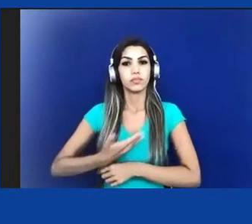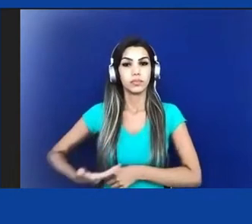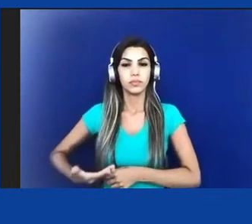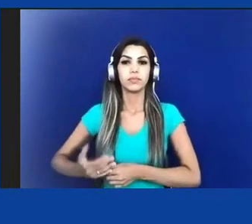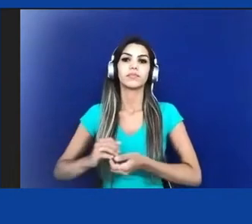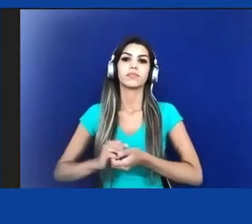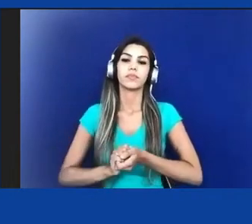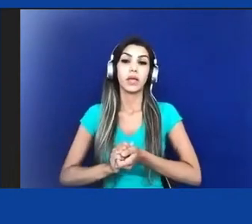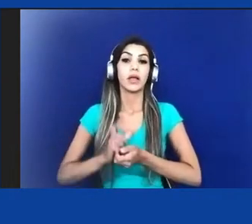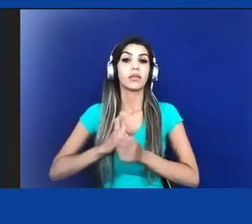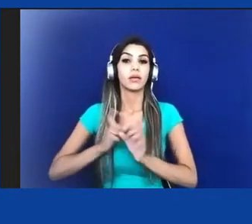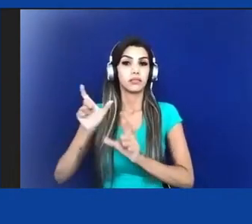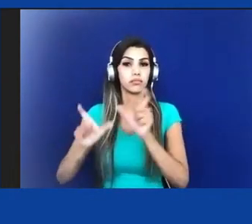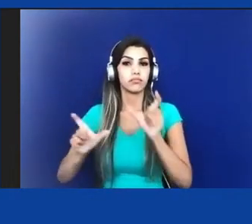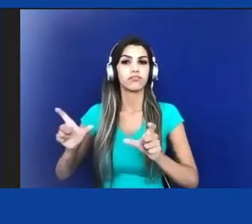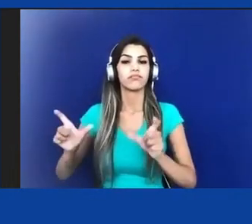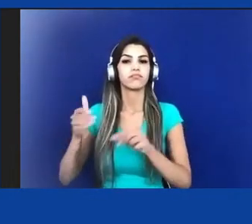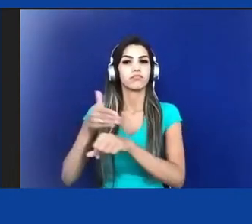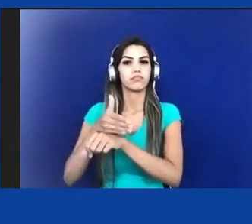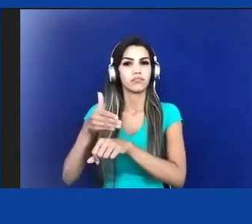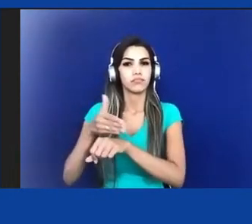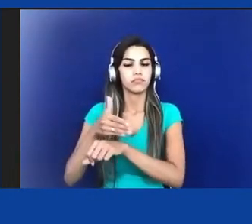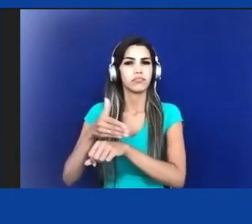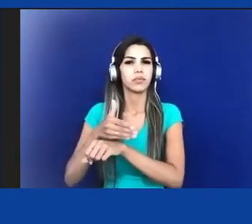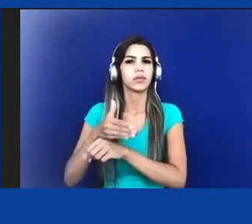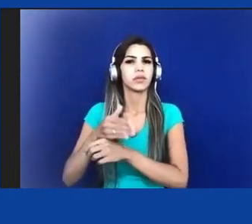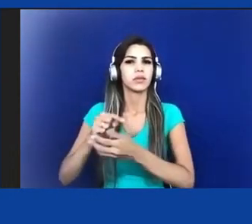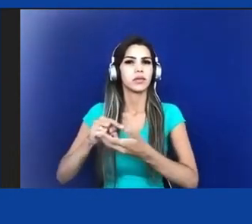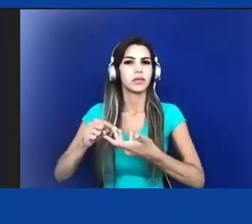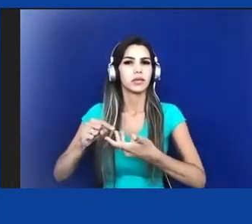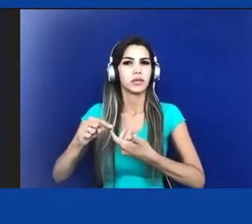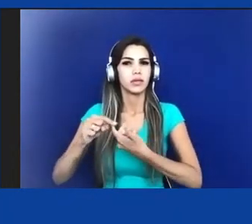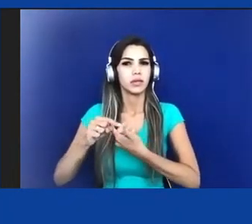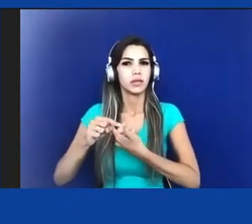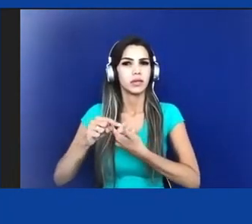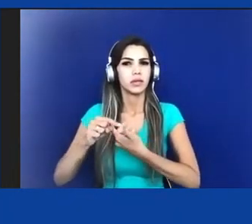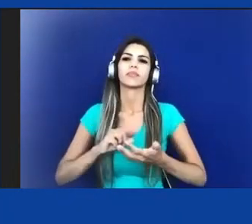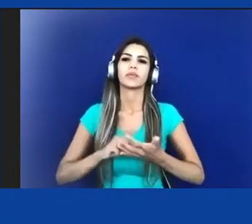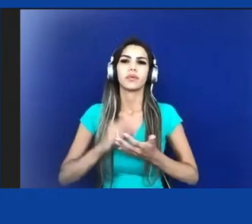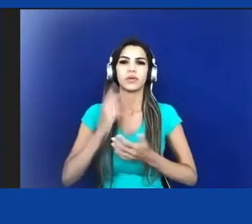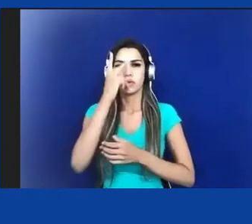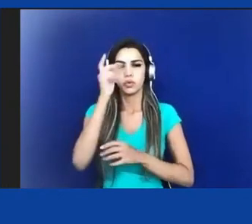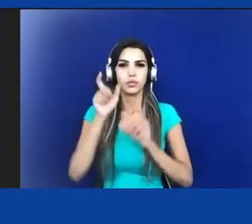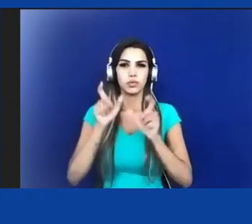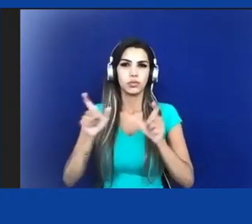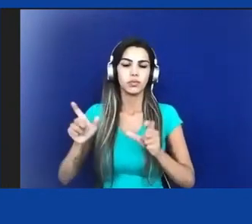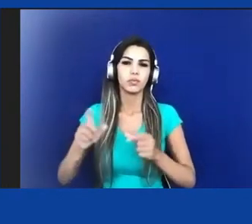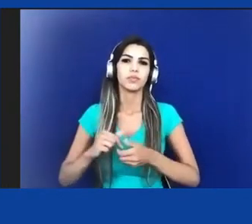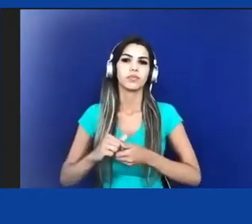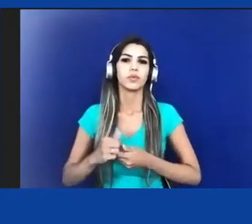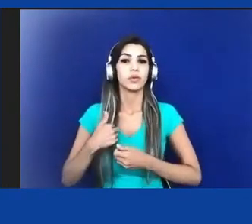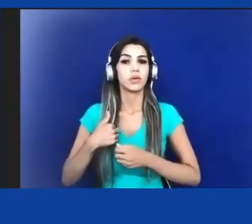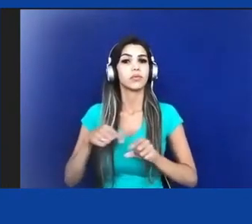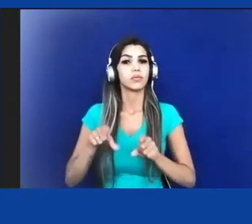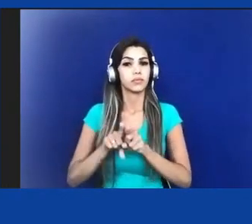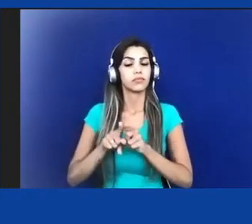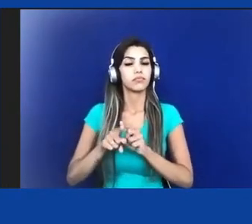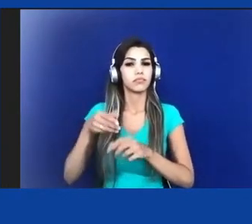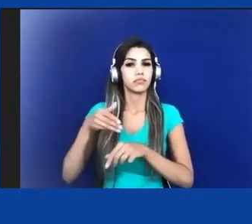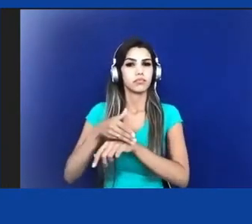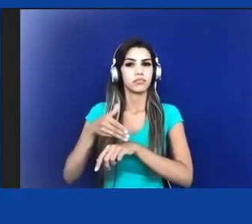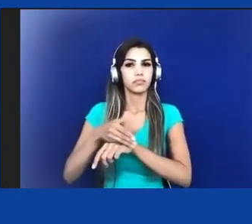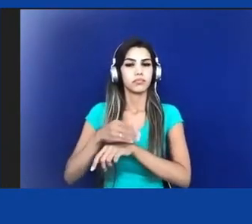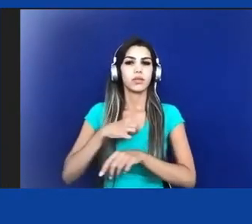participantes Alfredo Wagner, Luiz Eduardo Soares, Maes Prandel e eu, coordenado pela minha